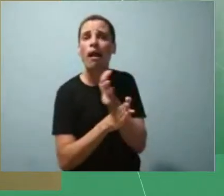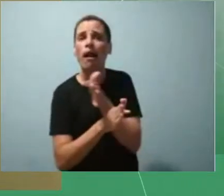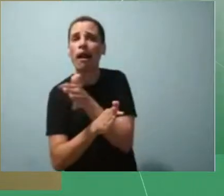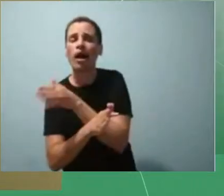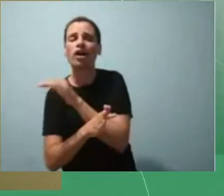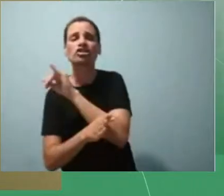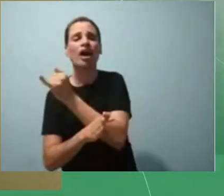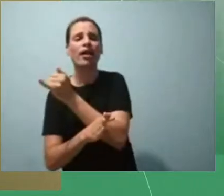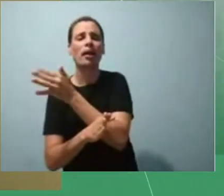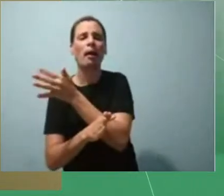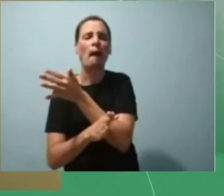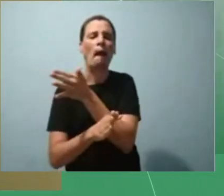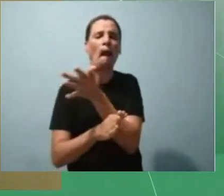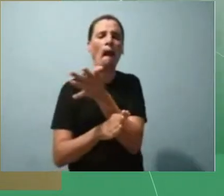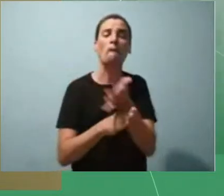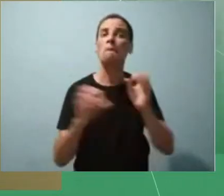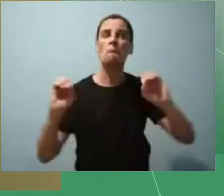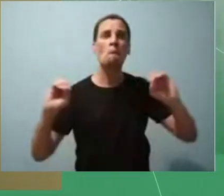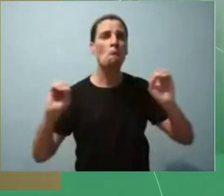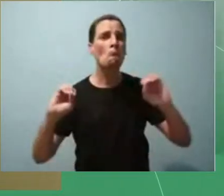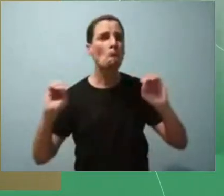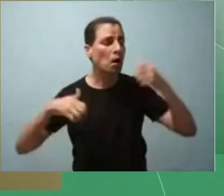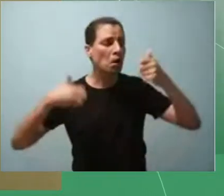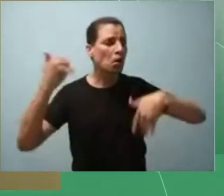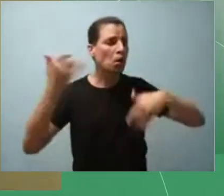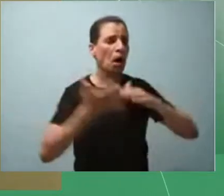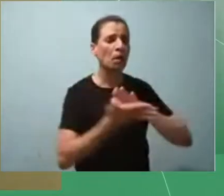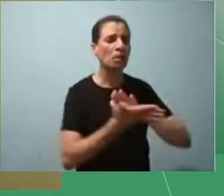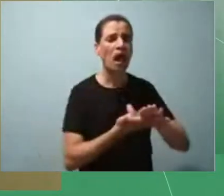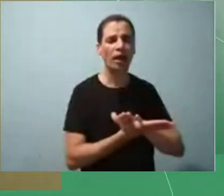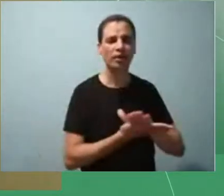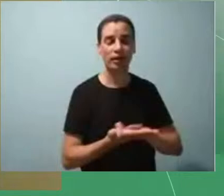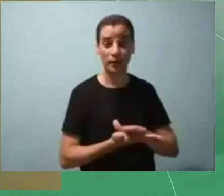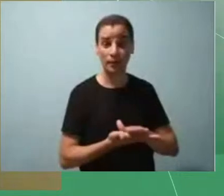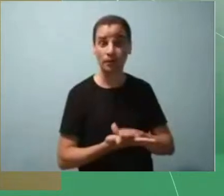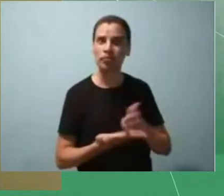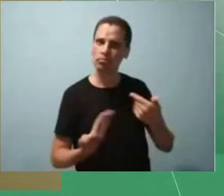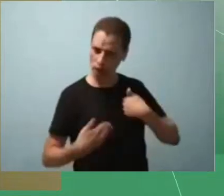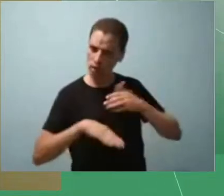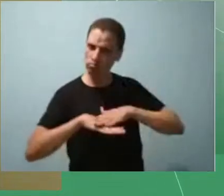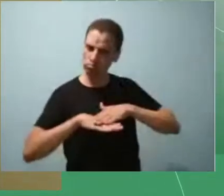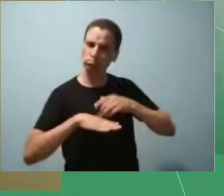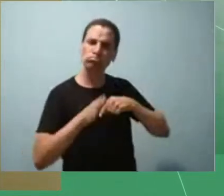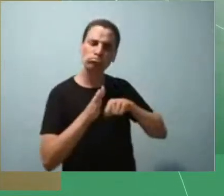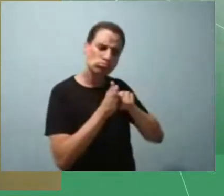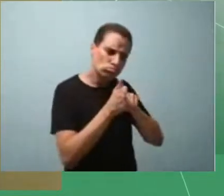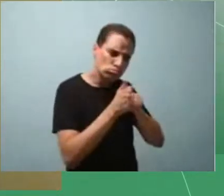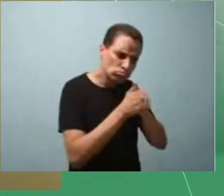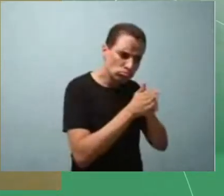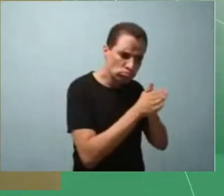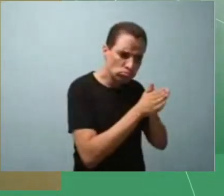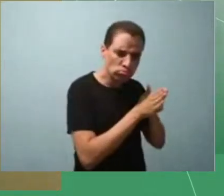abordada de forma ostensiva. Então, eu gostaria de fazer essa pesquisa junto aos professores,